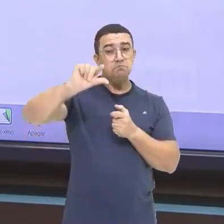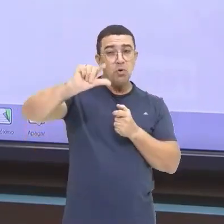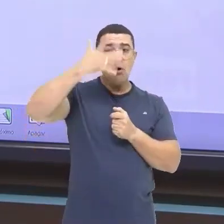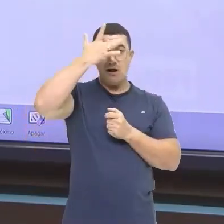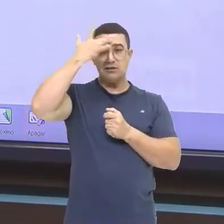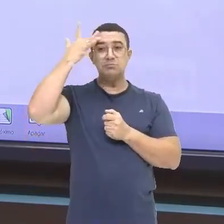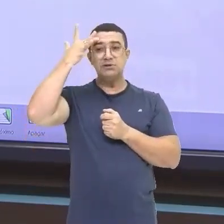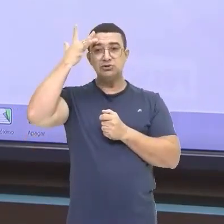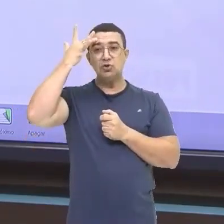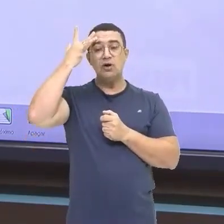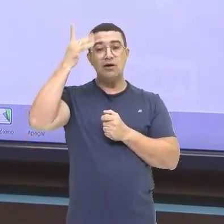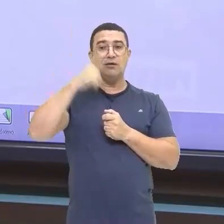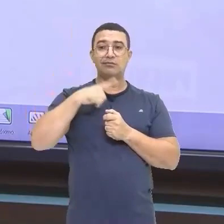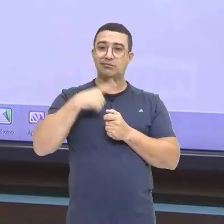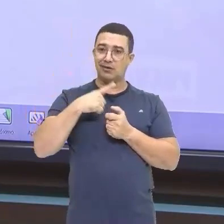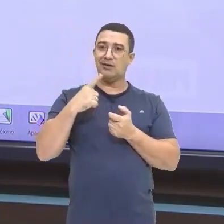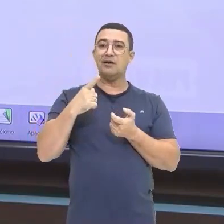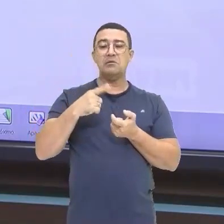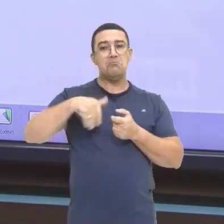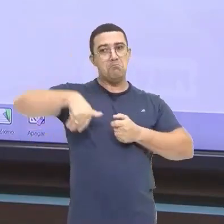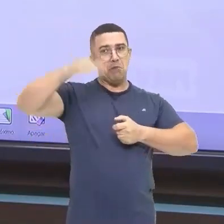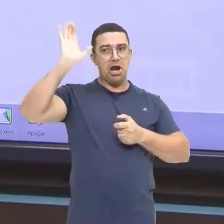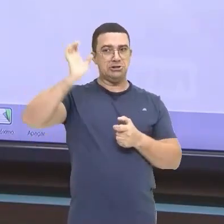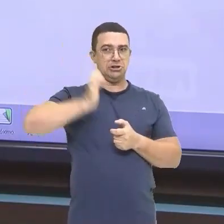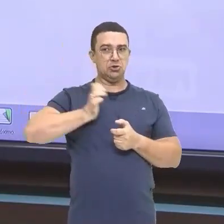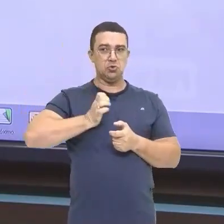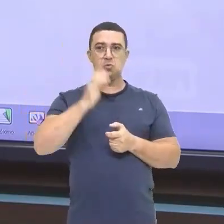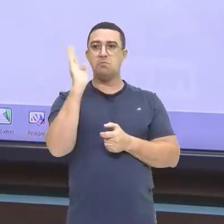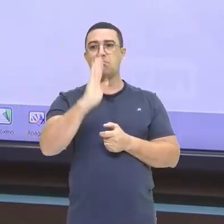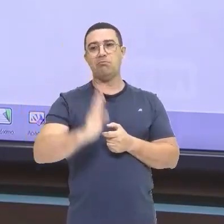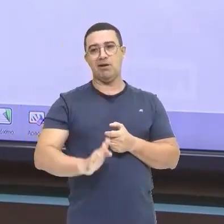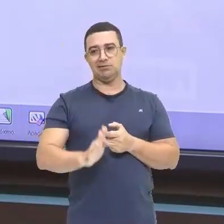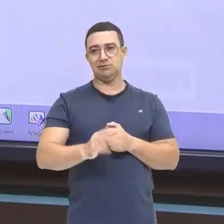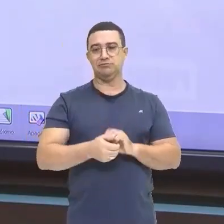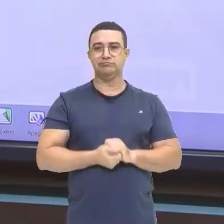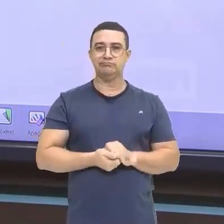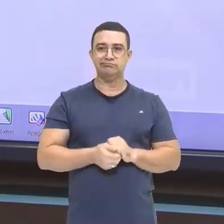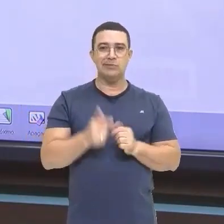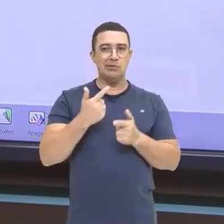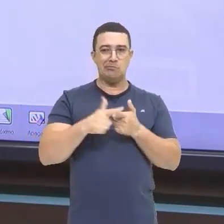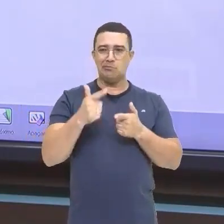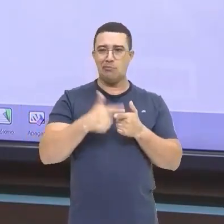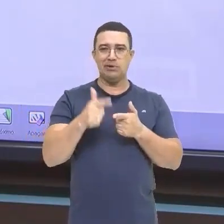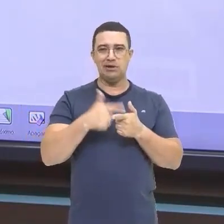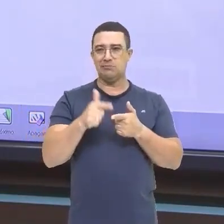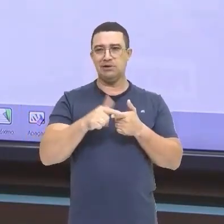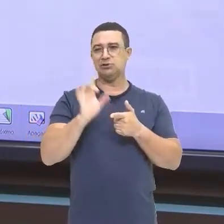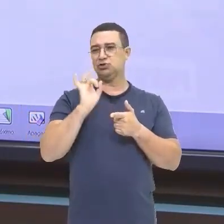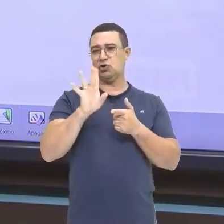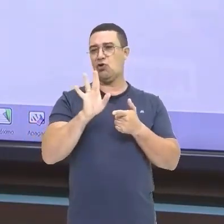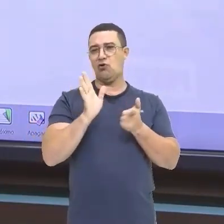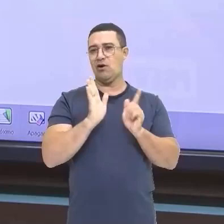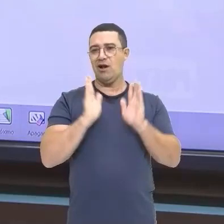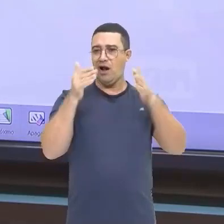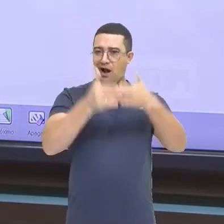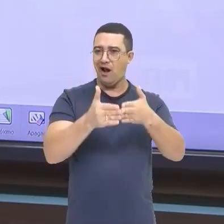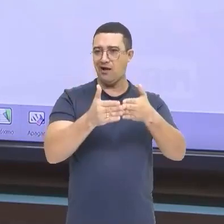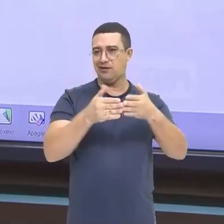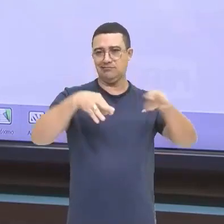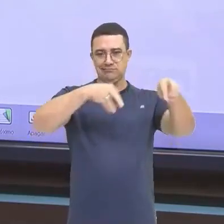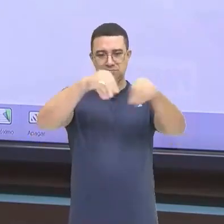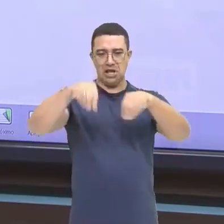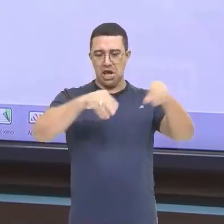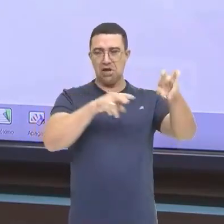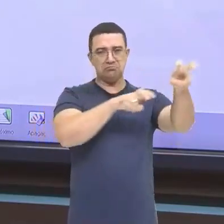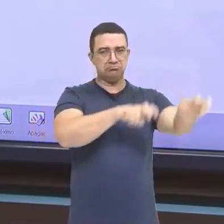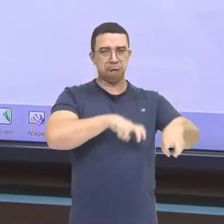Que tem aí As maiores riquezas Do Brasil Não é um problema Apenas relacionado Com a questão Das terras